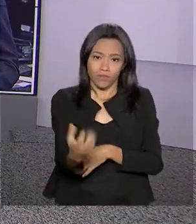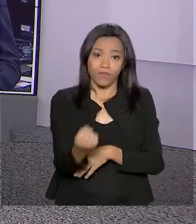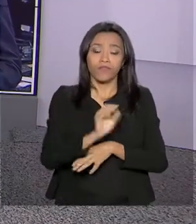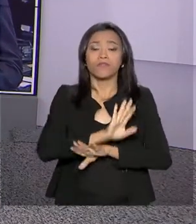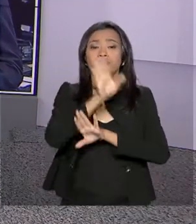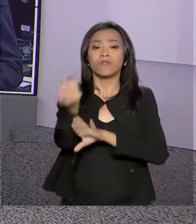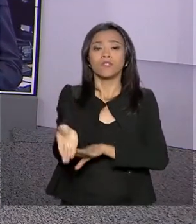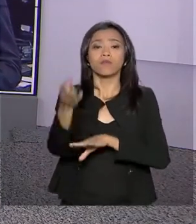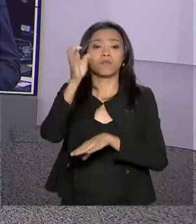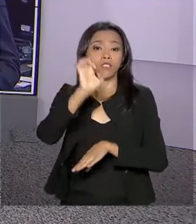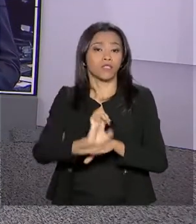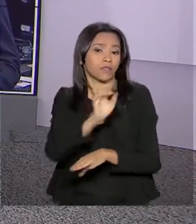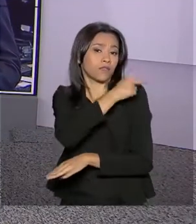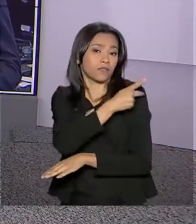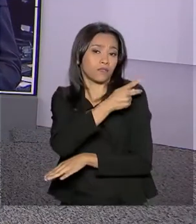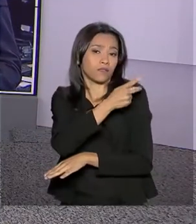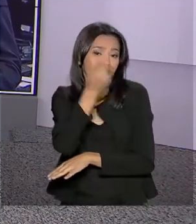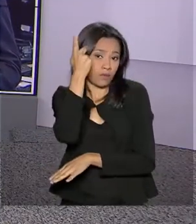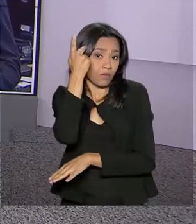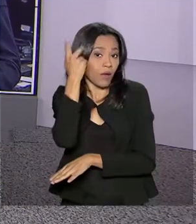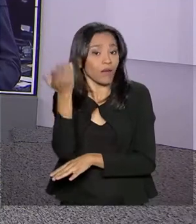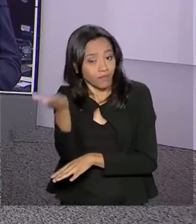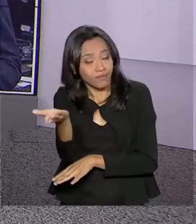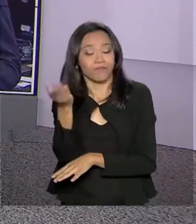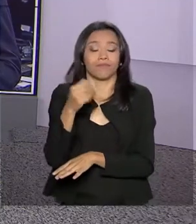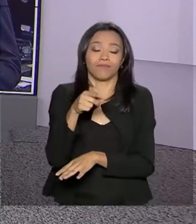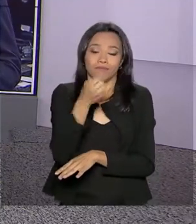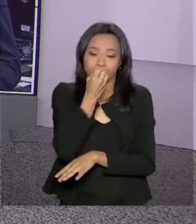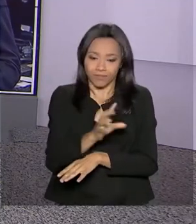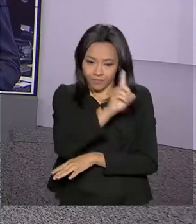conversar com o nosso Ricardo Ferraz. Olá Ricardo, bom dia pra você.